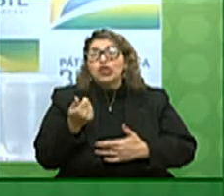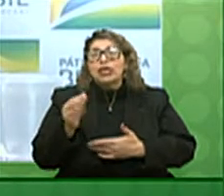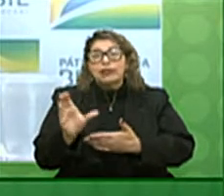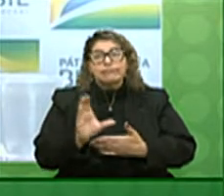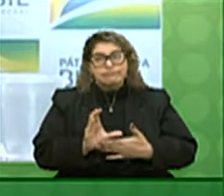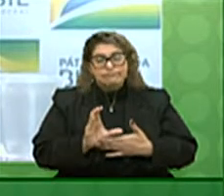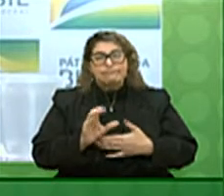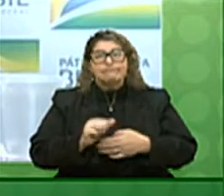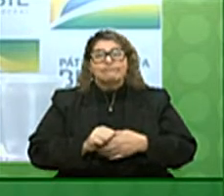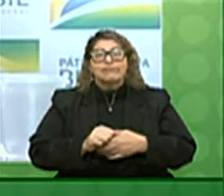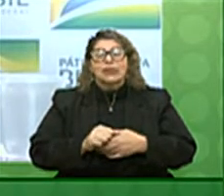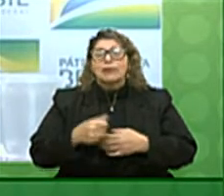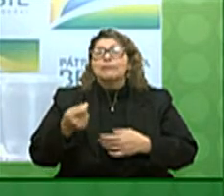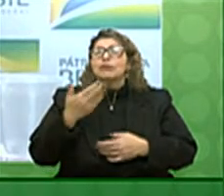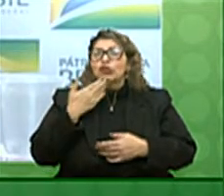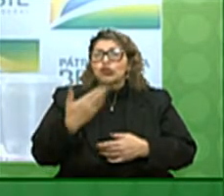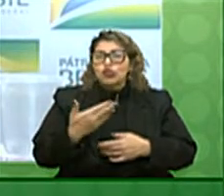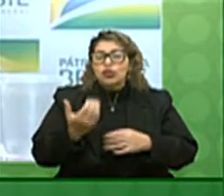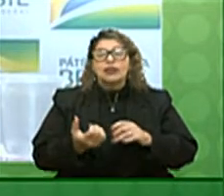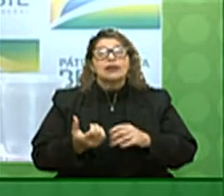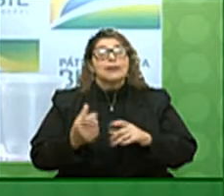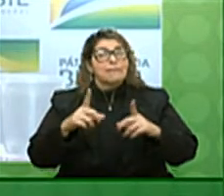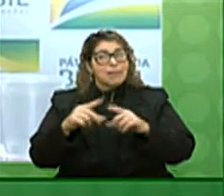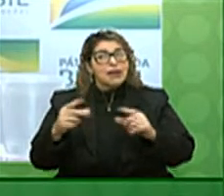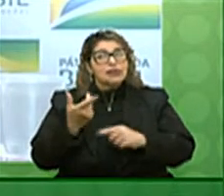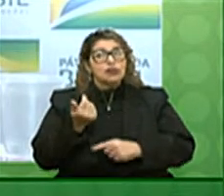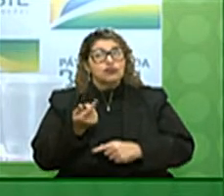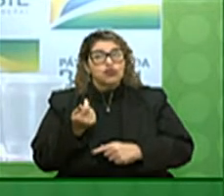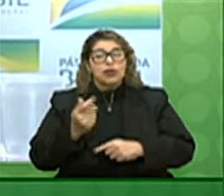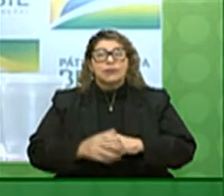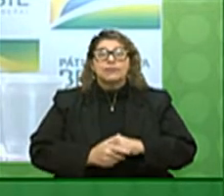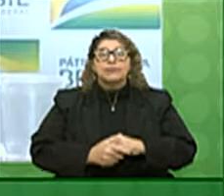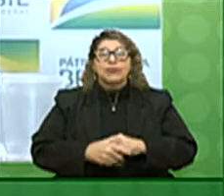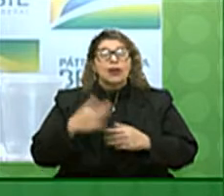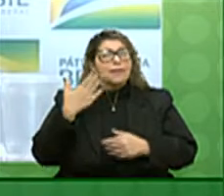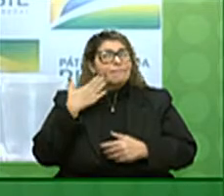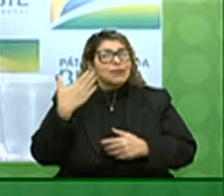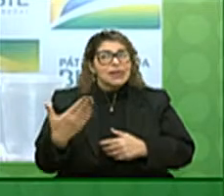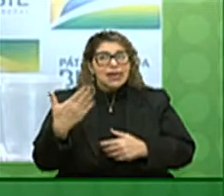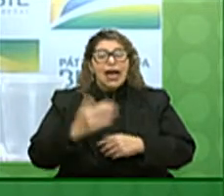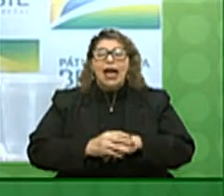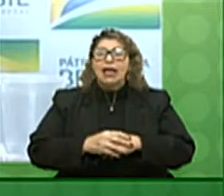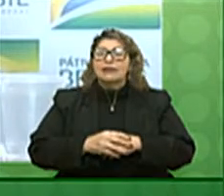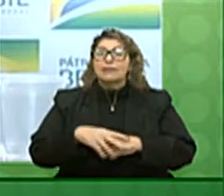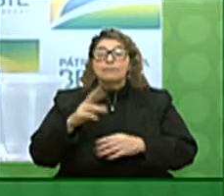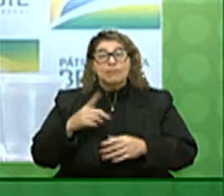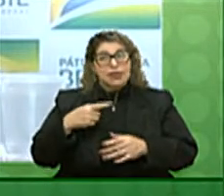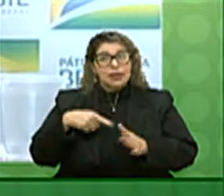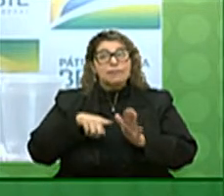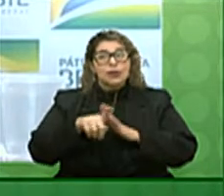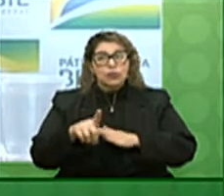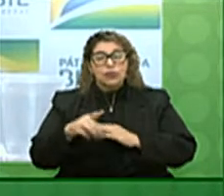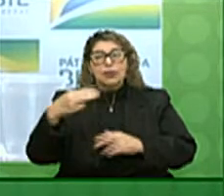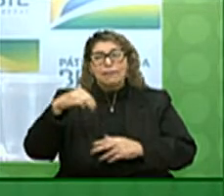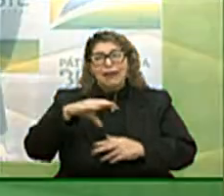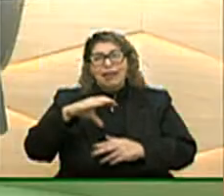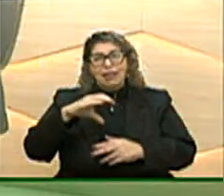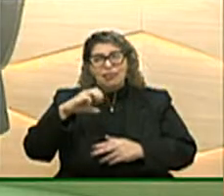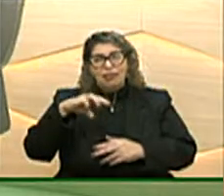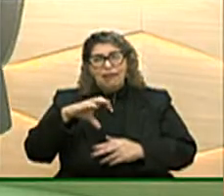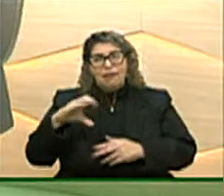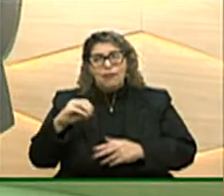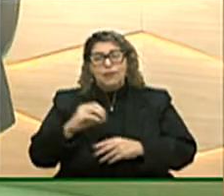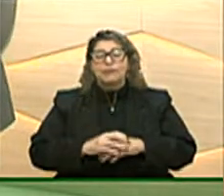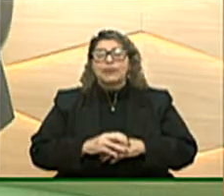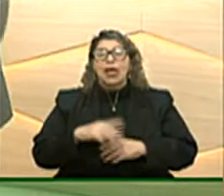Famoso correr a sacolinha por aqui. Então, essa é a nossa visão. Obrigado mais uma vez pela pergunta, prefeito Mané Currassa. Bom, nós vamos